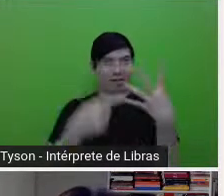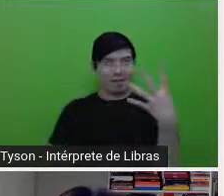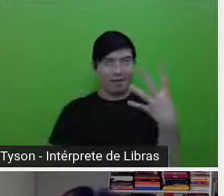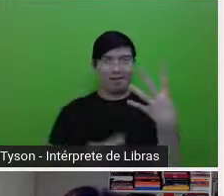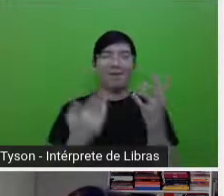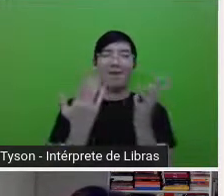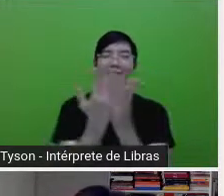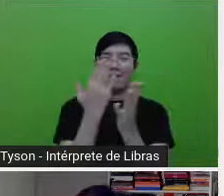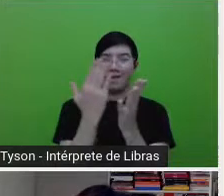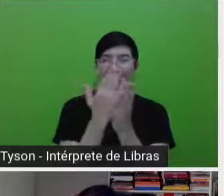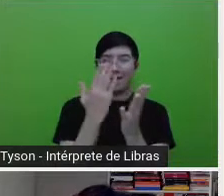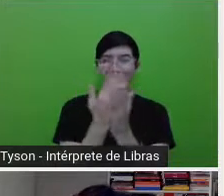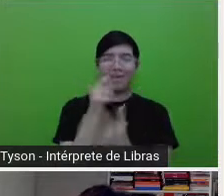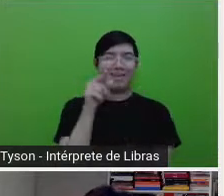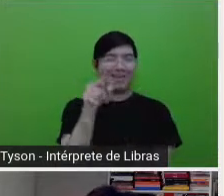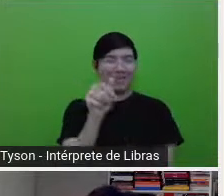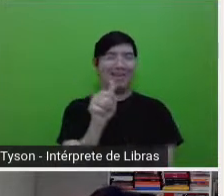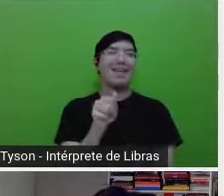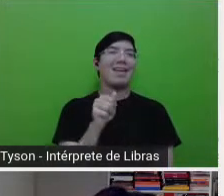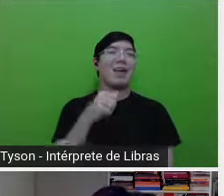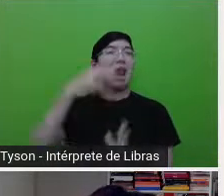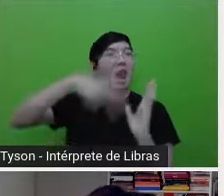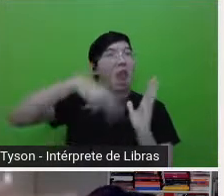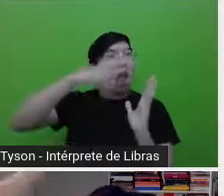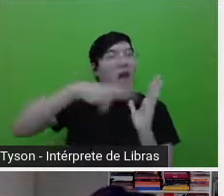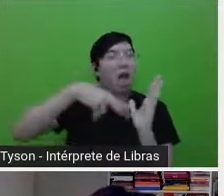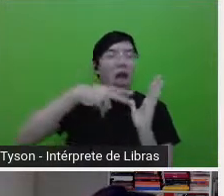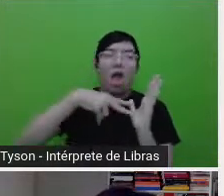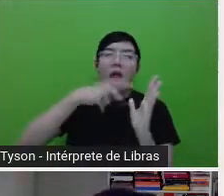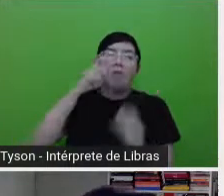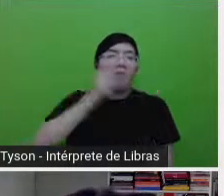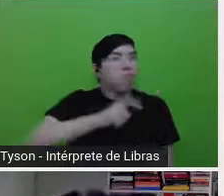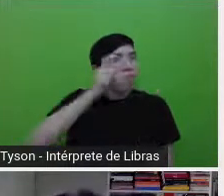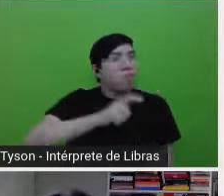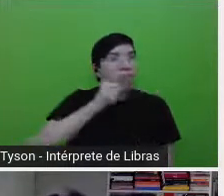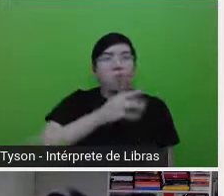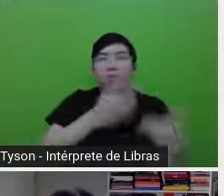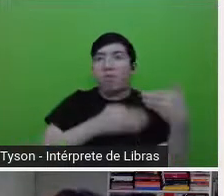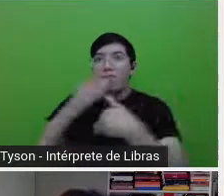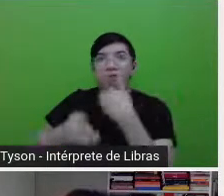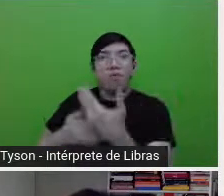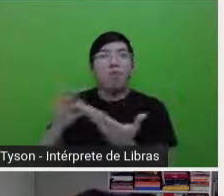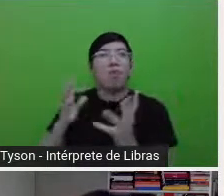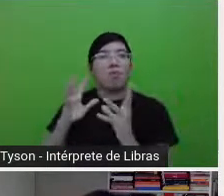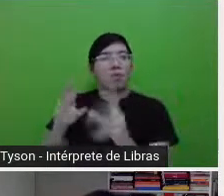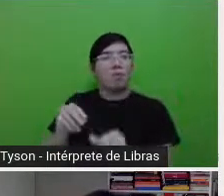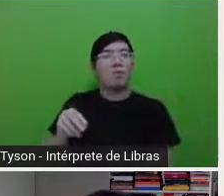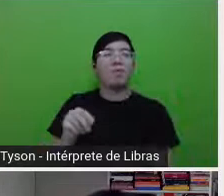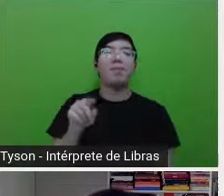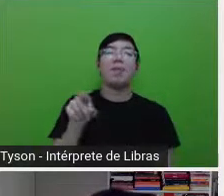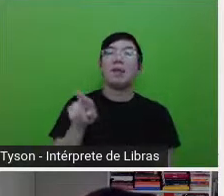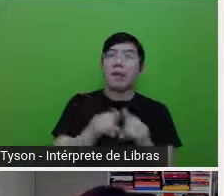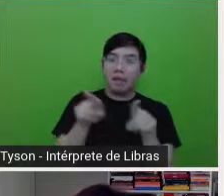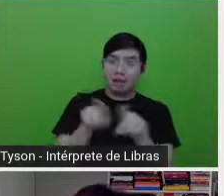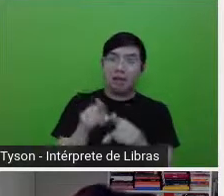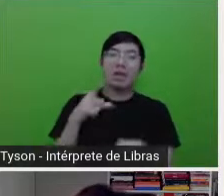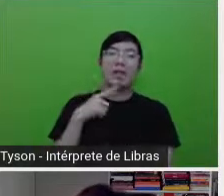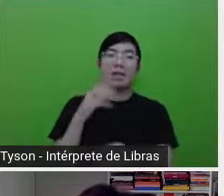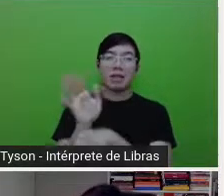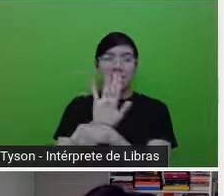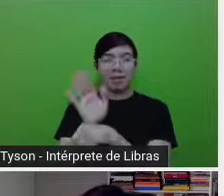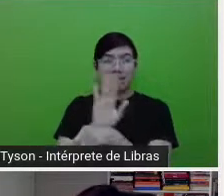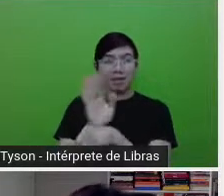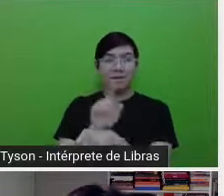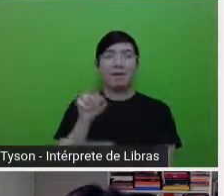nunca mais quer sair, então vamos seguir. Se você quiser também, tem a minissérie da HBO, My